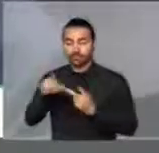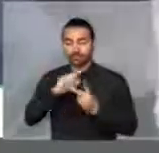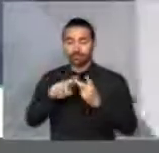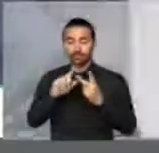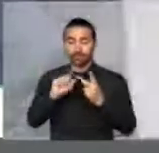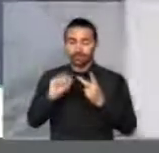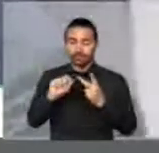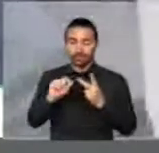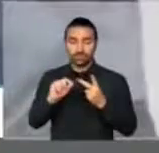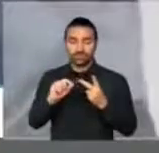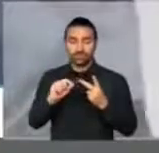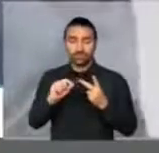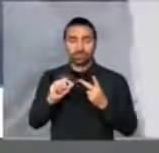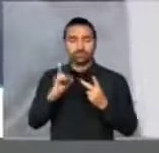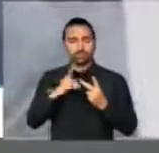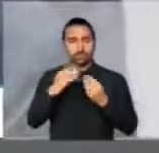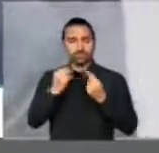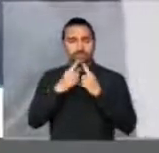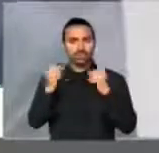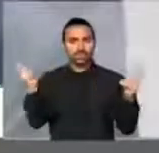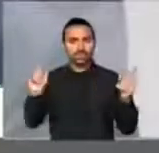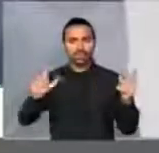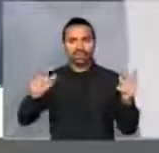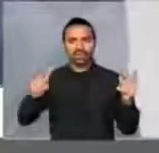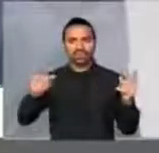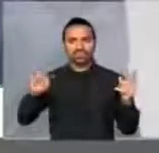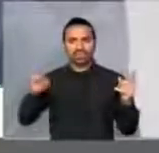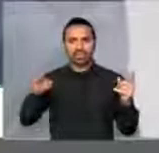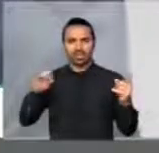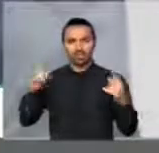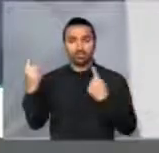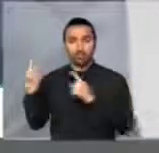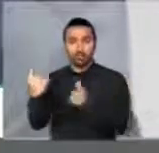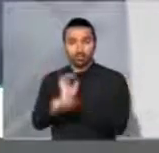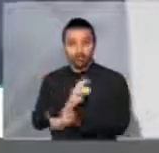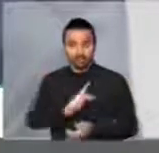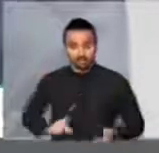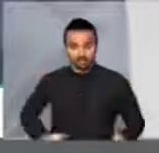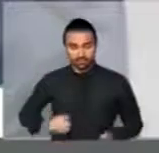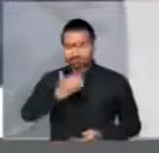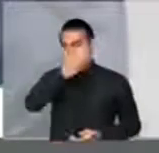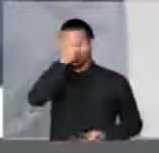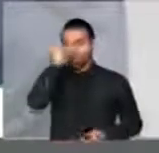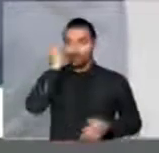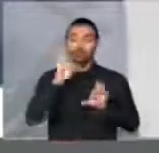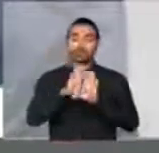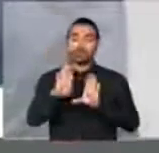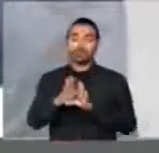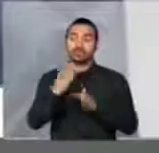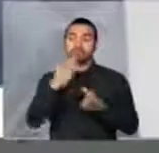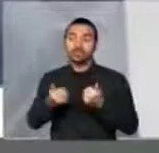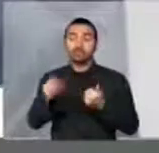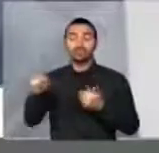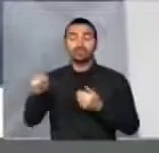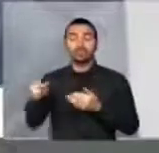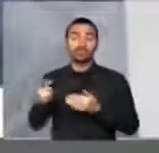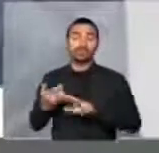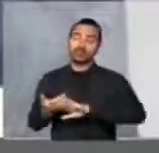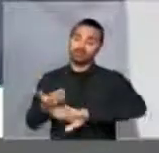quanto não só as denúncias da Lava Jato contra o presidente da casa, como o seu pedido de afastamento pelo